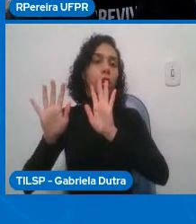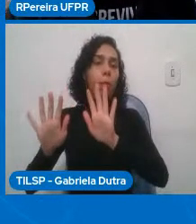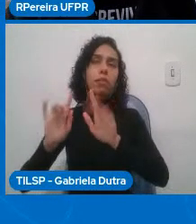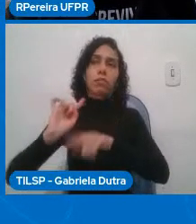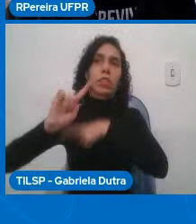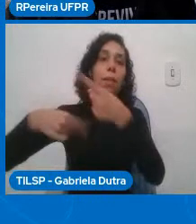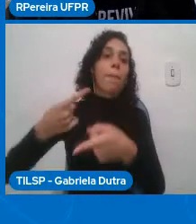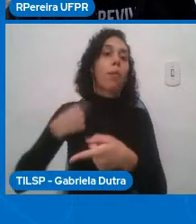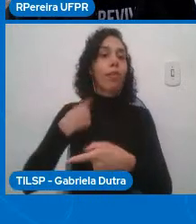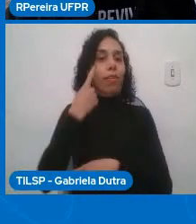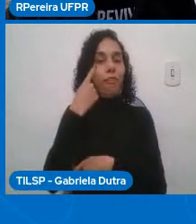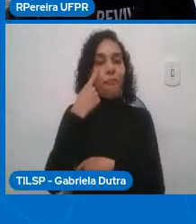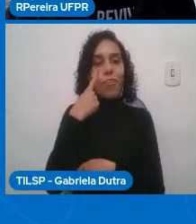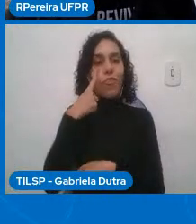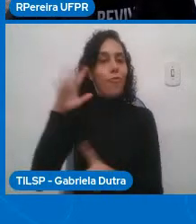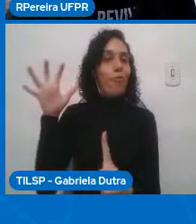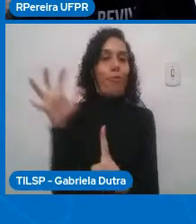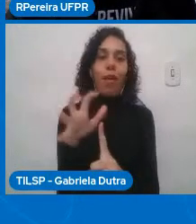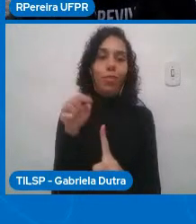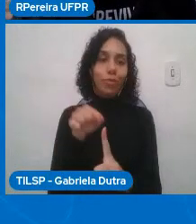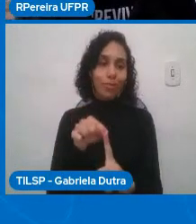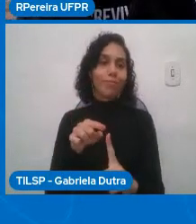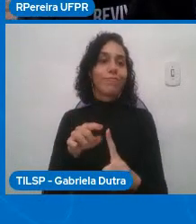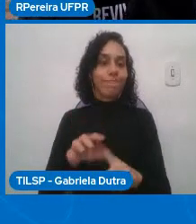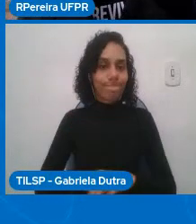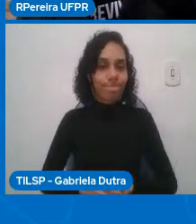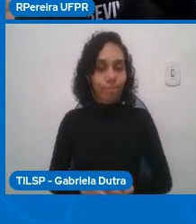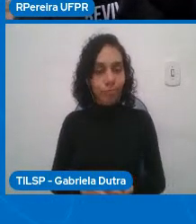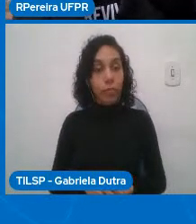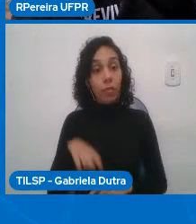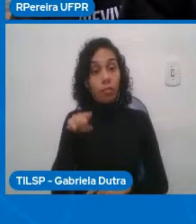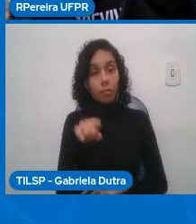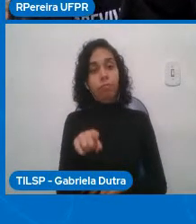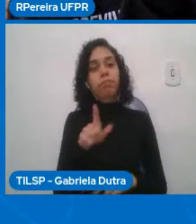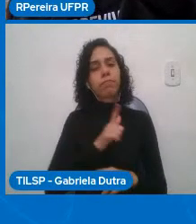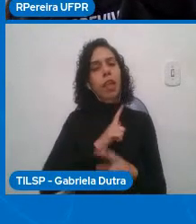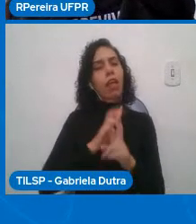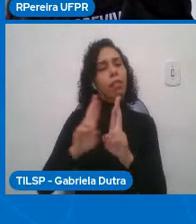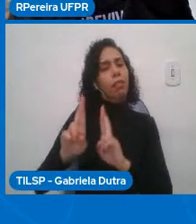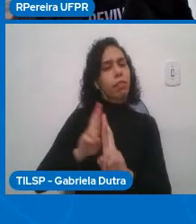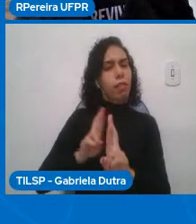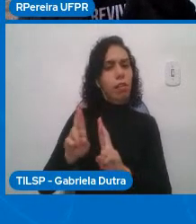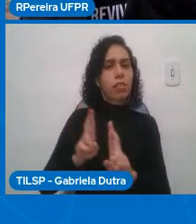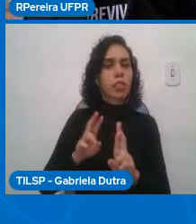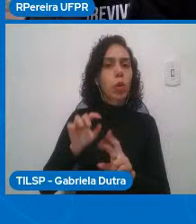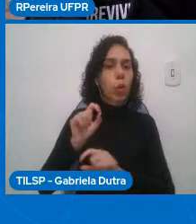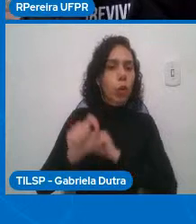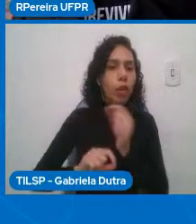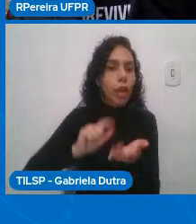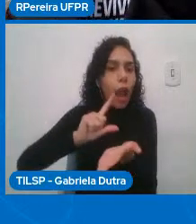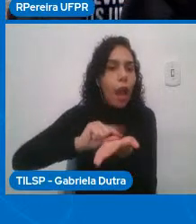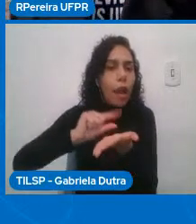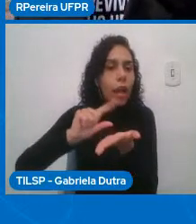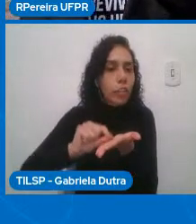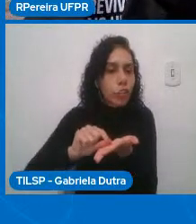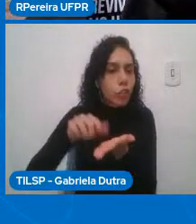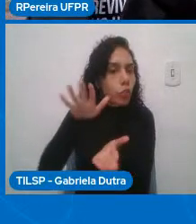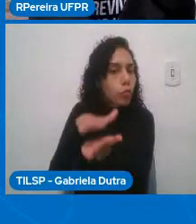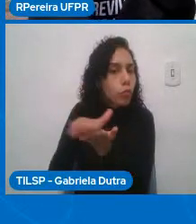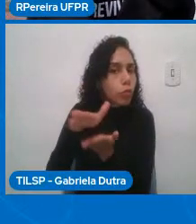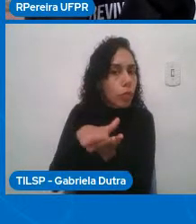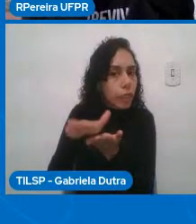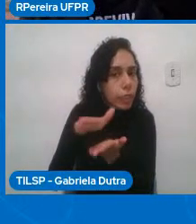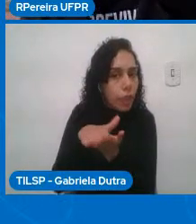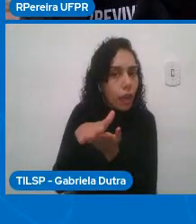e isso aqui tem a ver com um artigo que saiu no ano passado na communications da ACM na